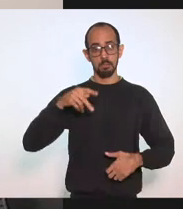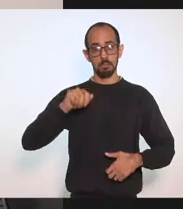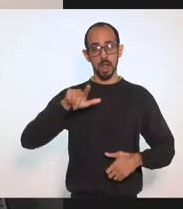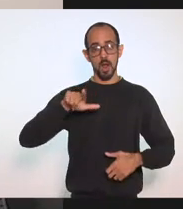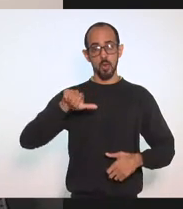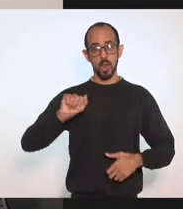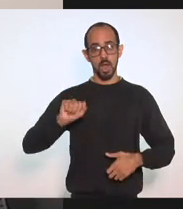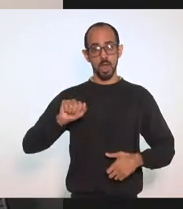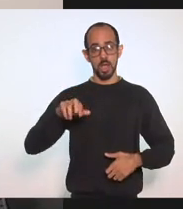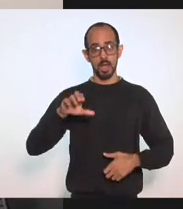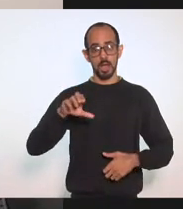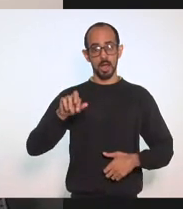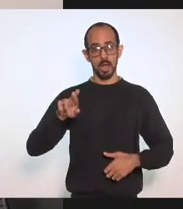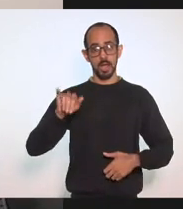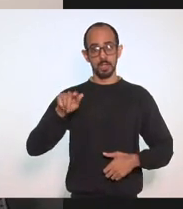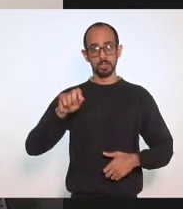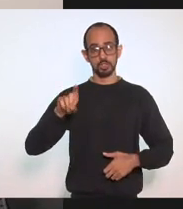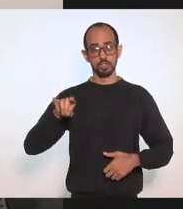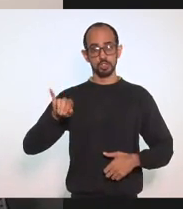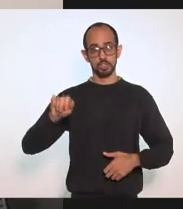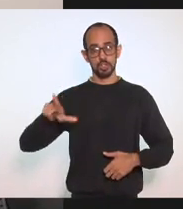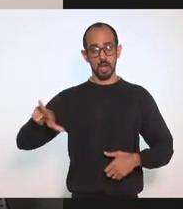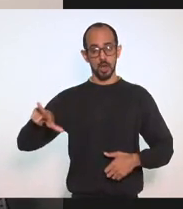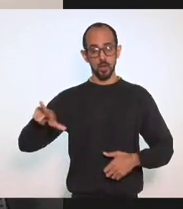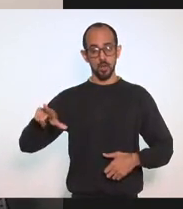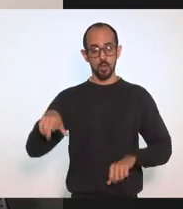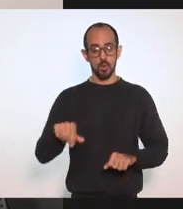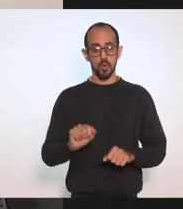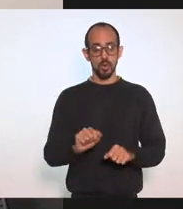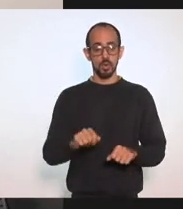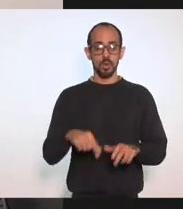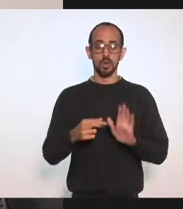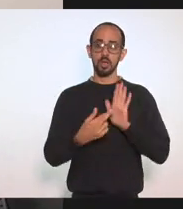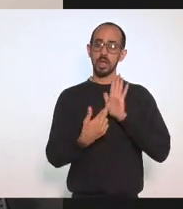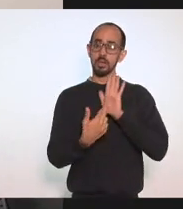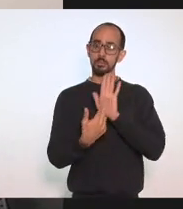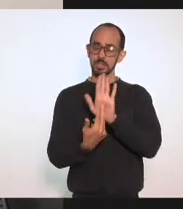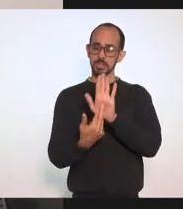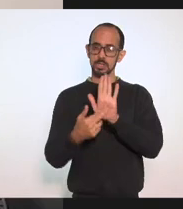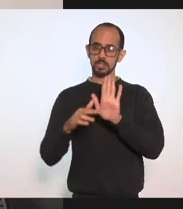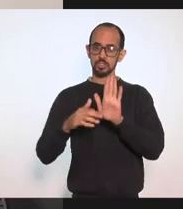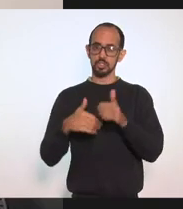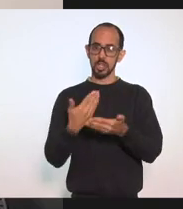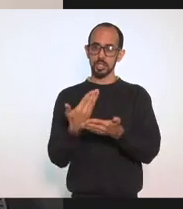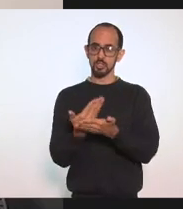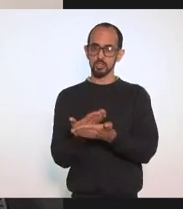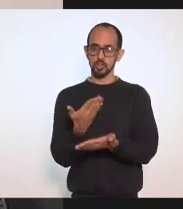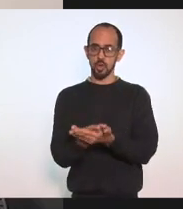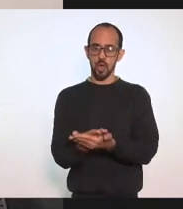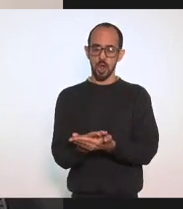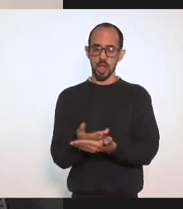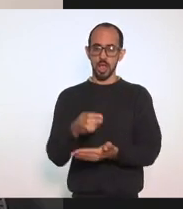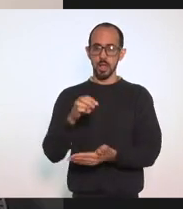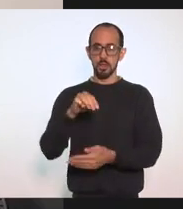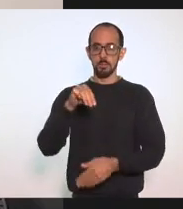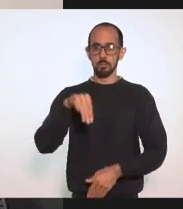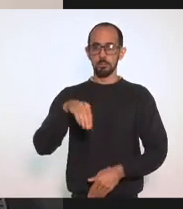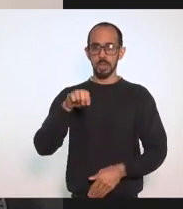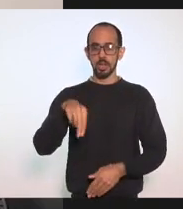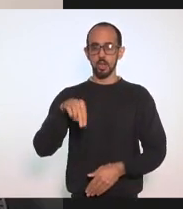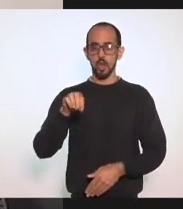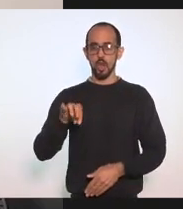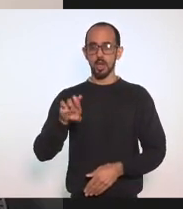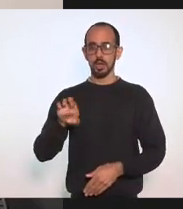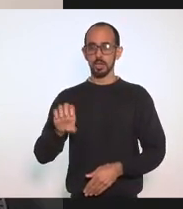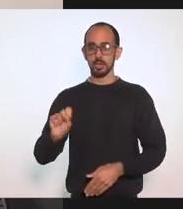Coelho Representando A CEMEI Jair Landim Pelo projeto Memórias Afetivas Família E